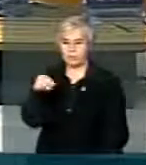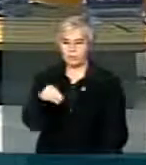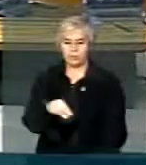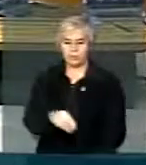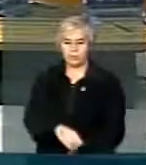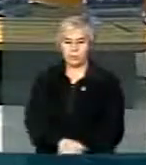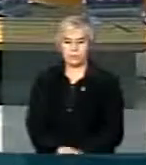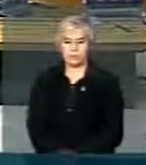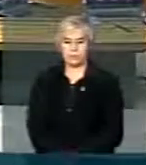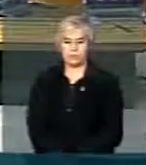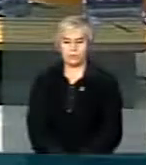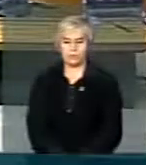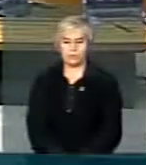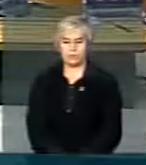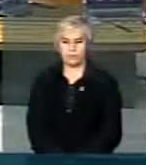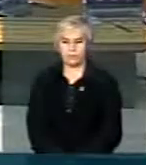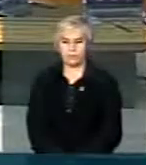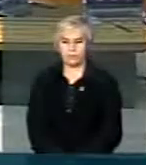Sr.